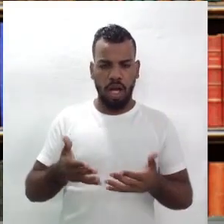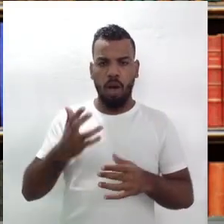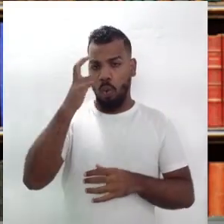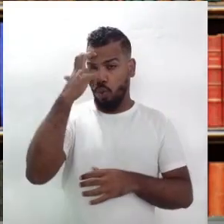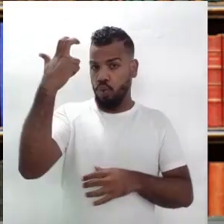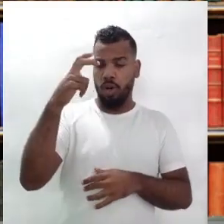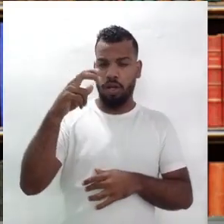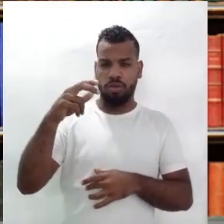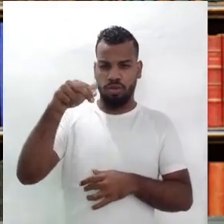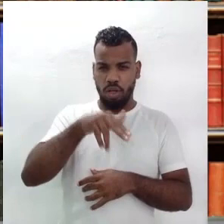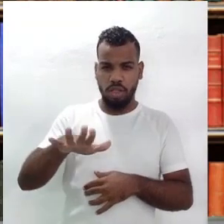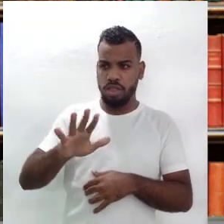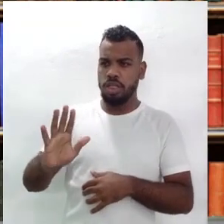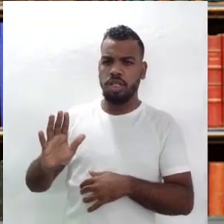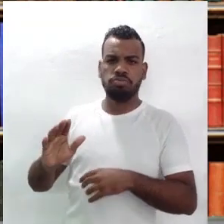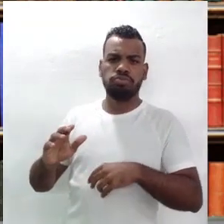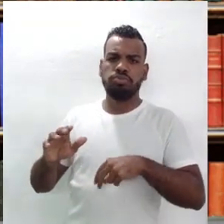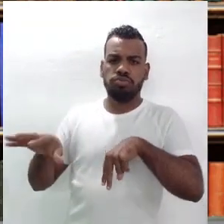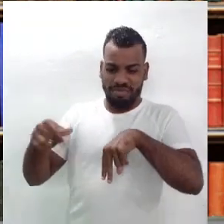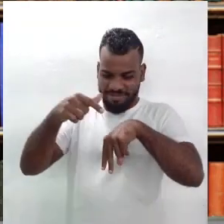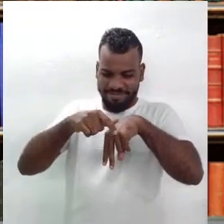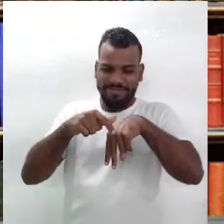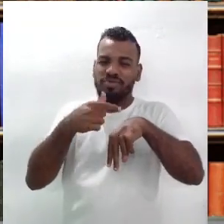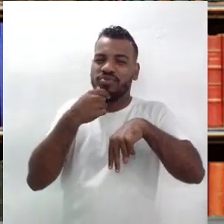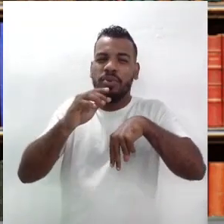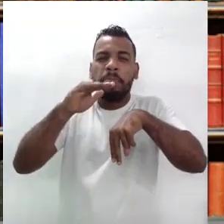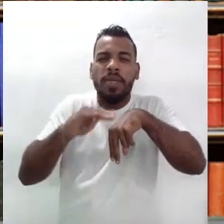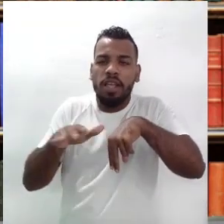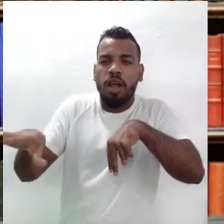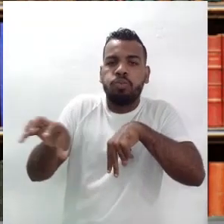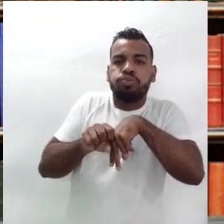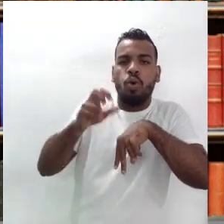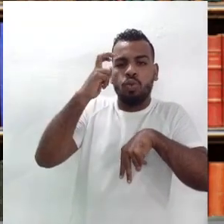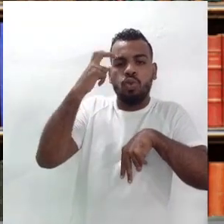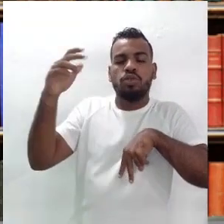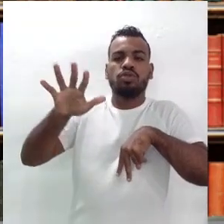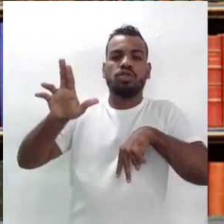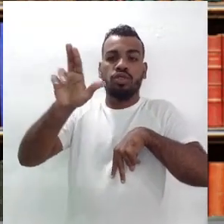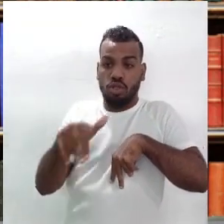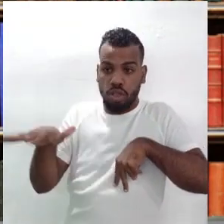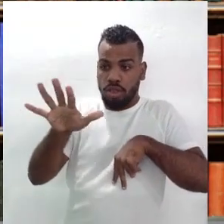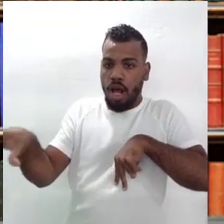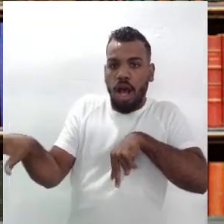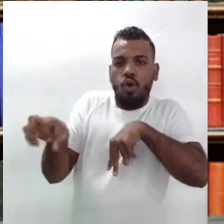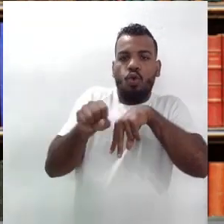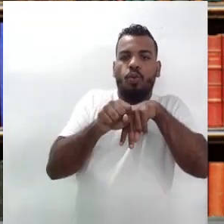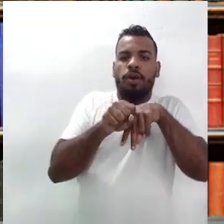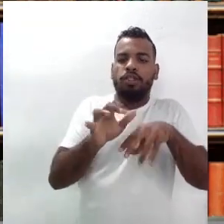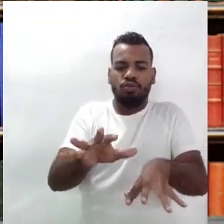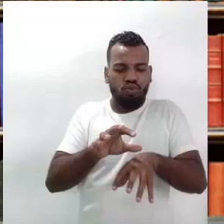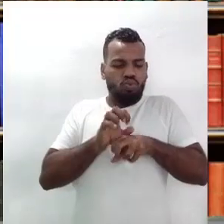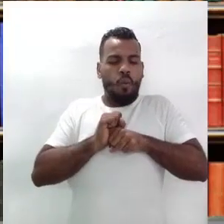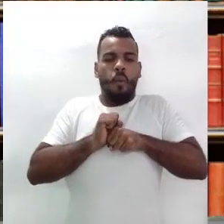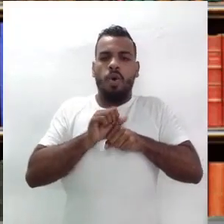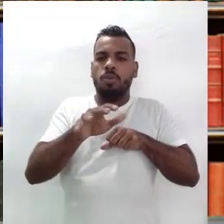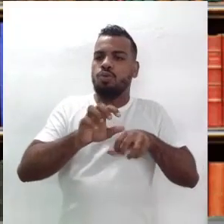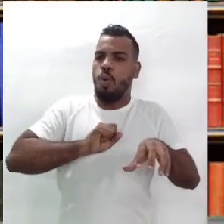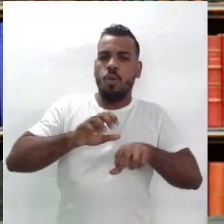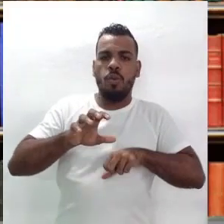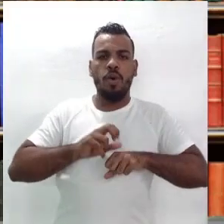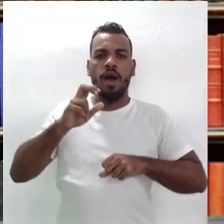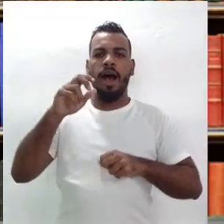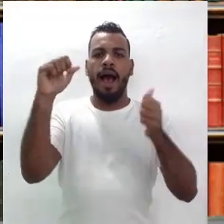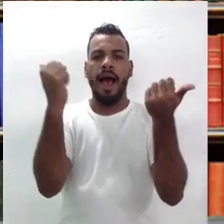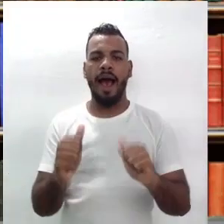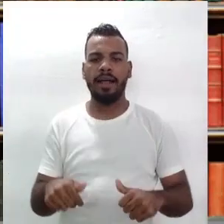desde a infância, e trouxe a atenção para a cultura e para a arte